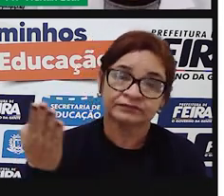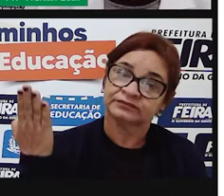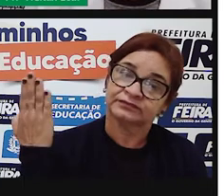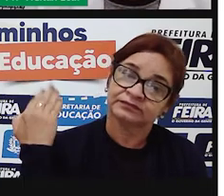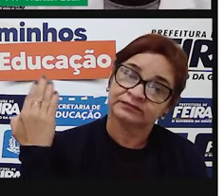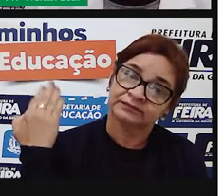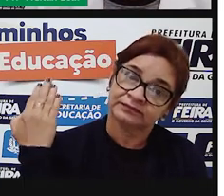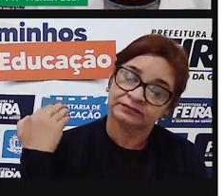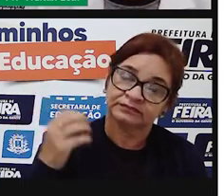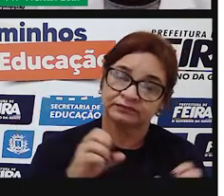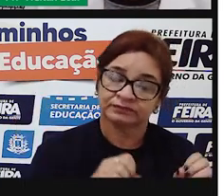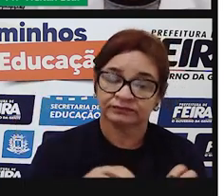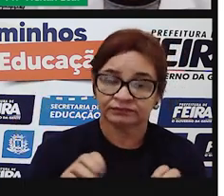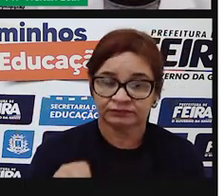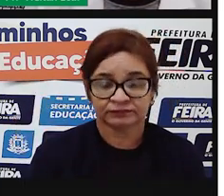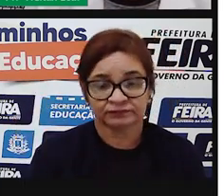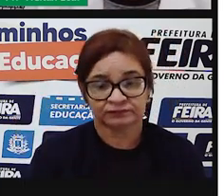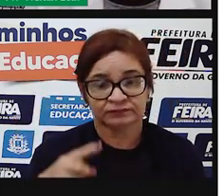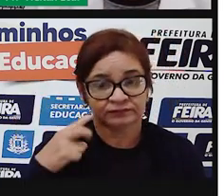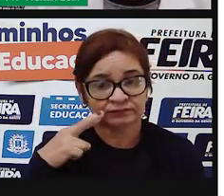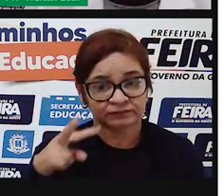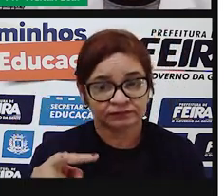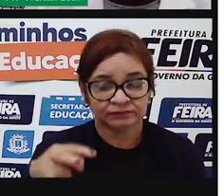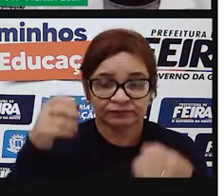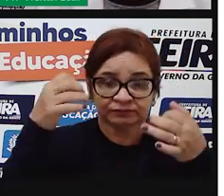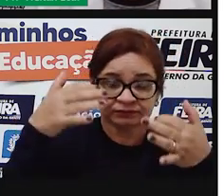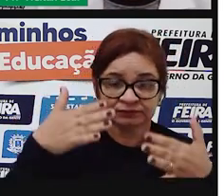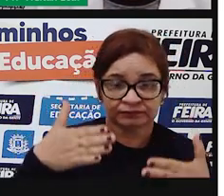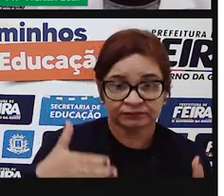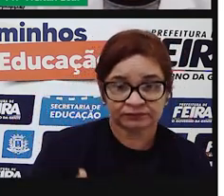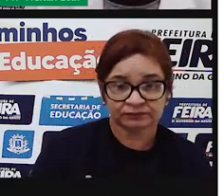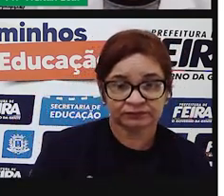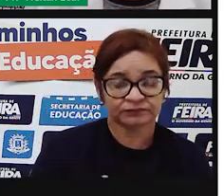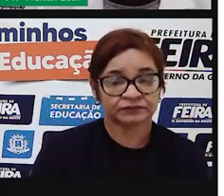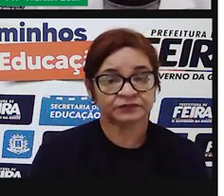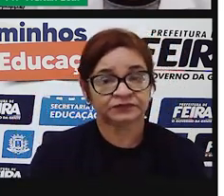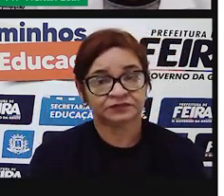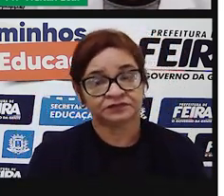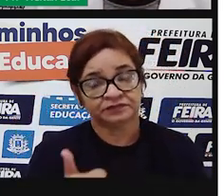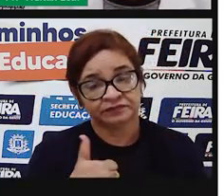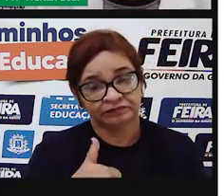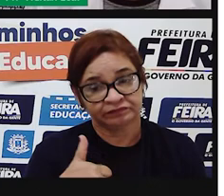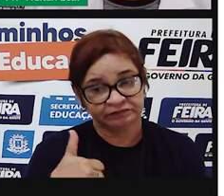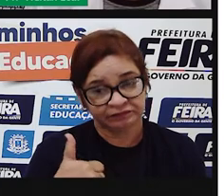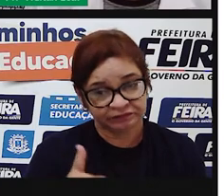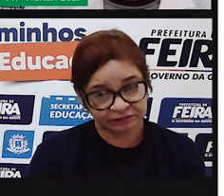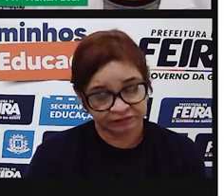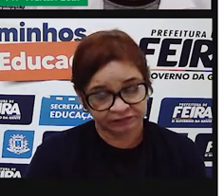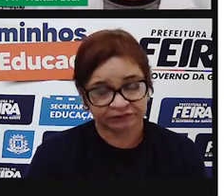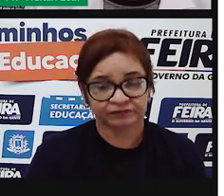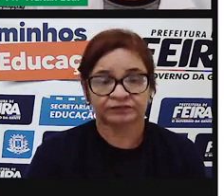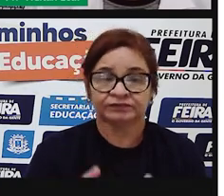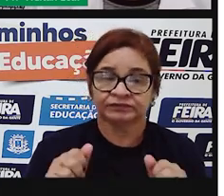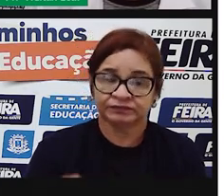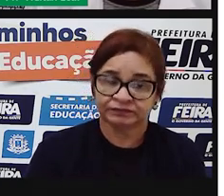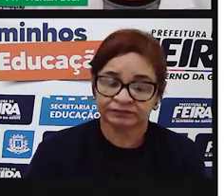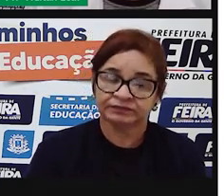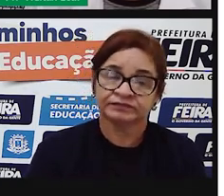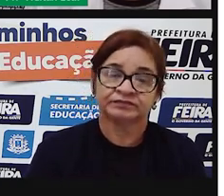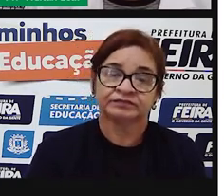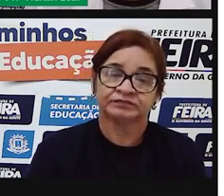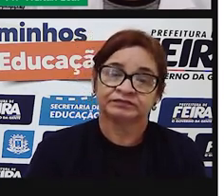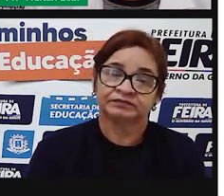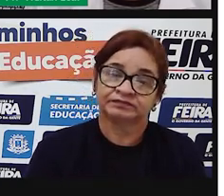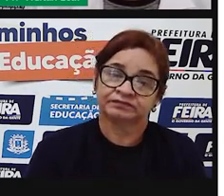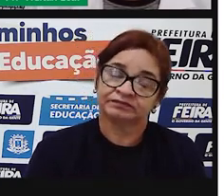pontuação 1. Você pode ir no canal da Secretaria de Educação no YouTube e acessar